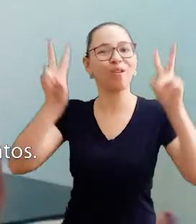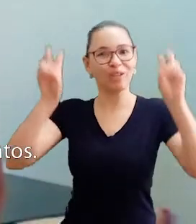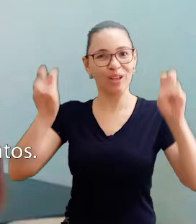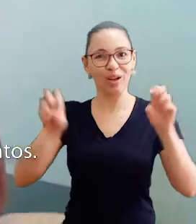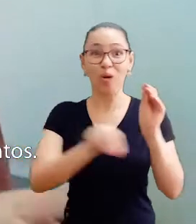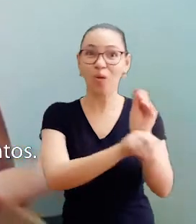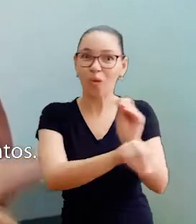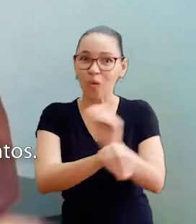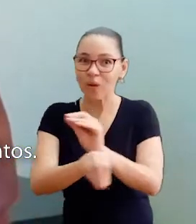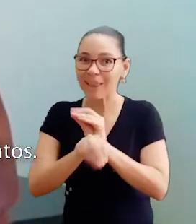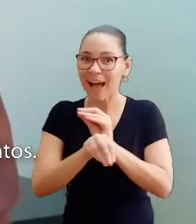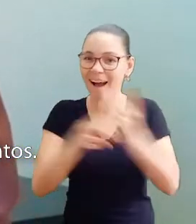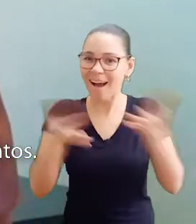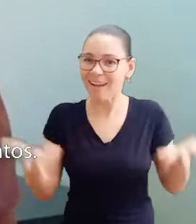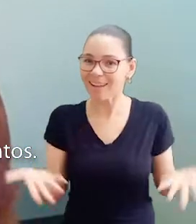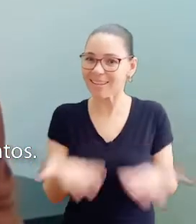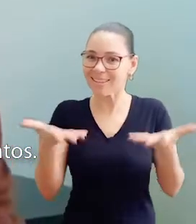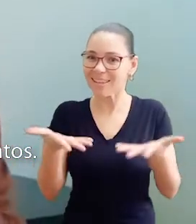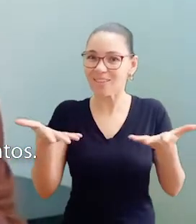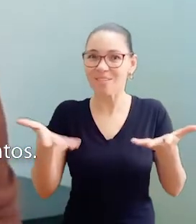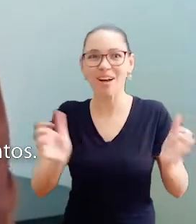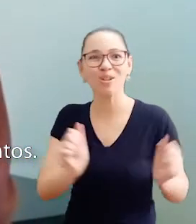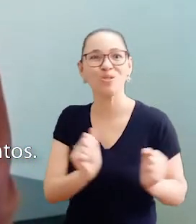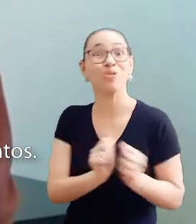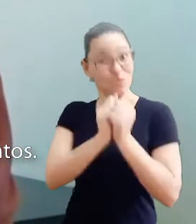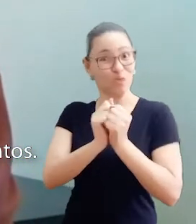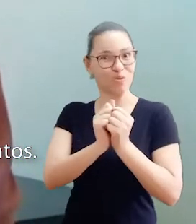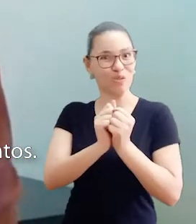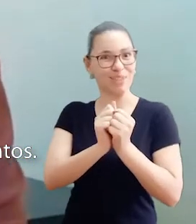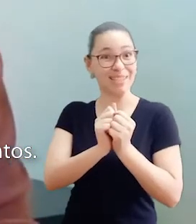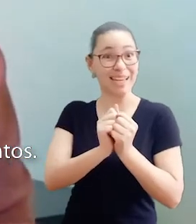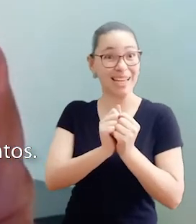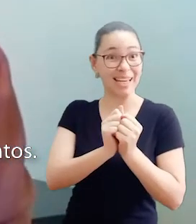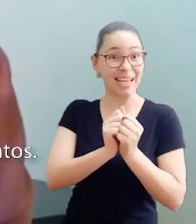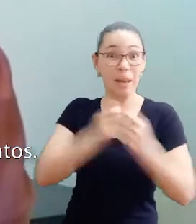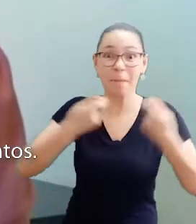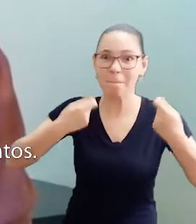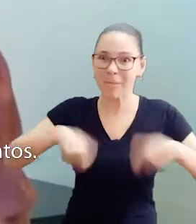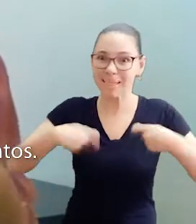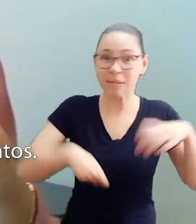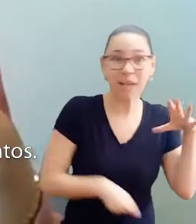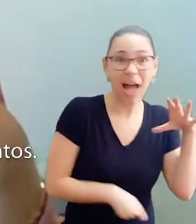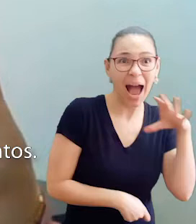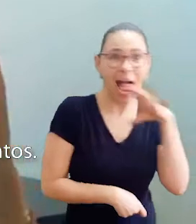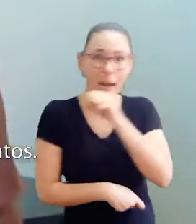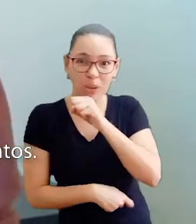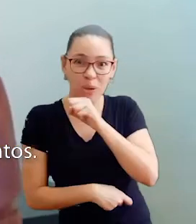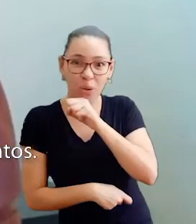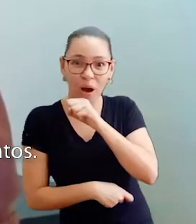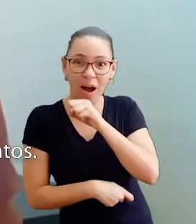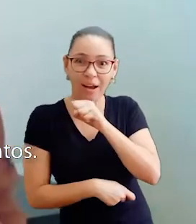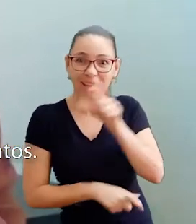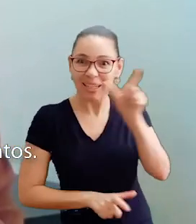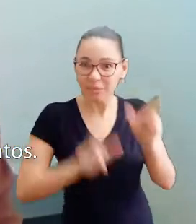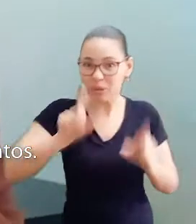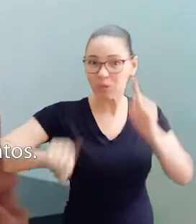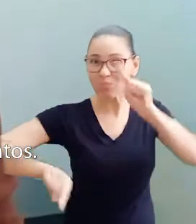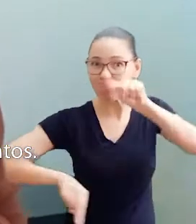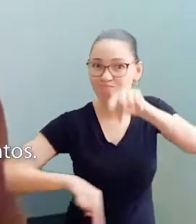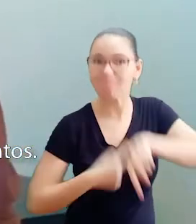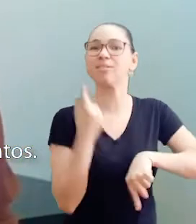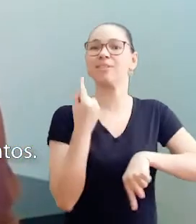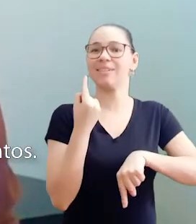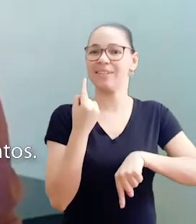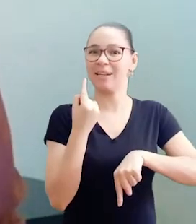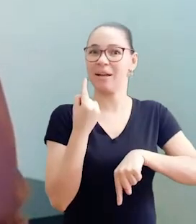Proteger, investir juntos. A campanha, ela pretende destacar um objetivo